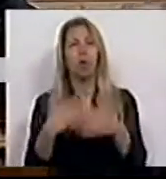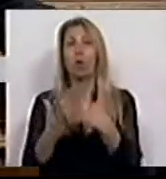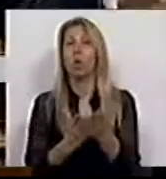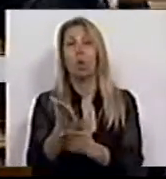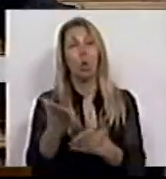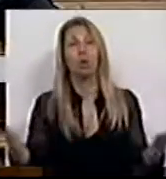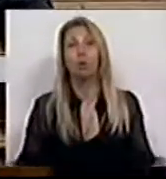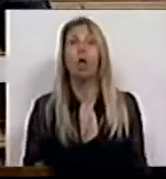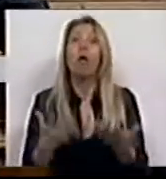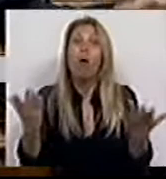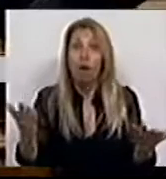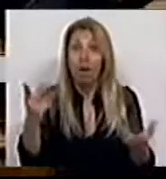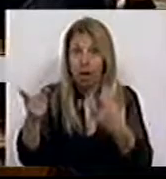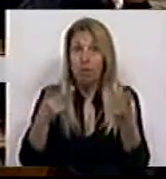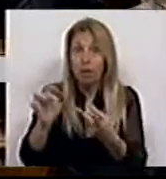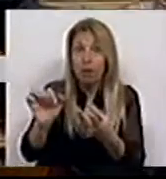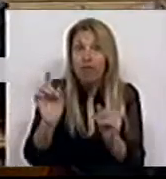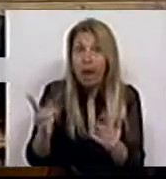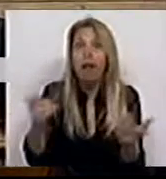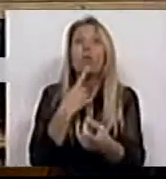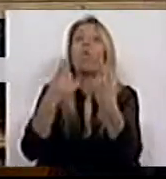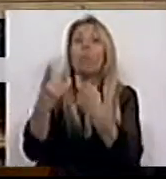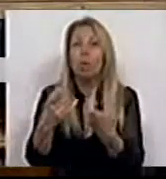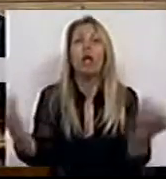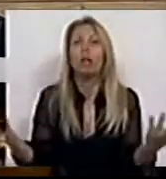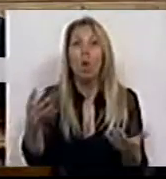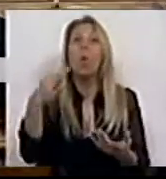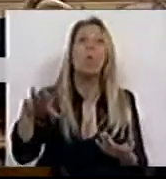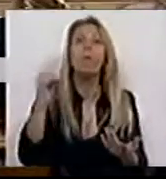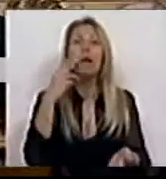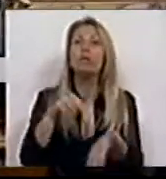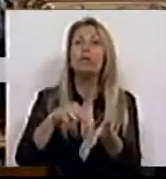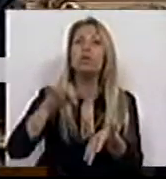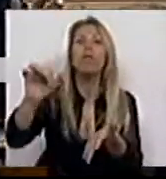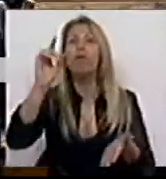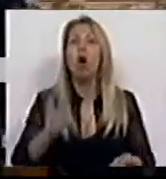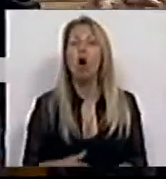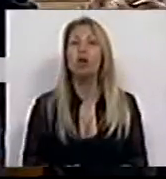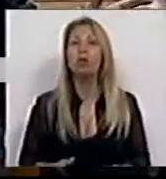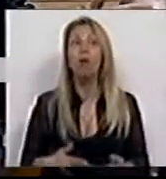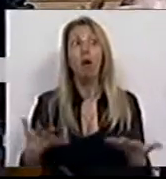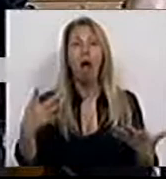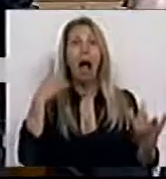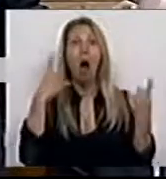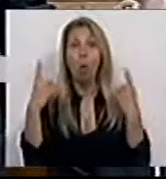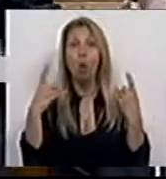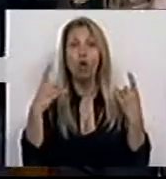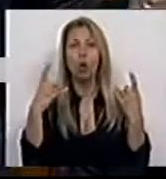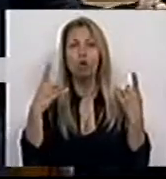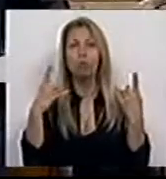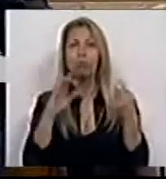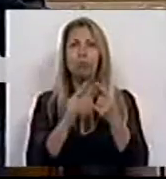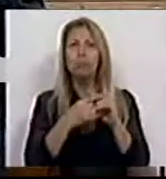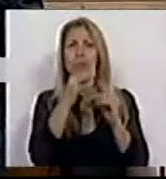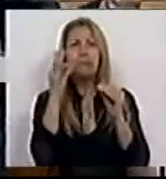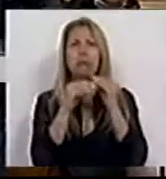diagnóstico a pergunta que fica, então, como se coloca o Partido Socialista sobre esta matéria? Temos um ruidoso silêncio sobre ela. Não